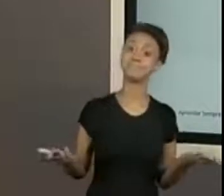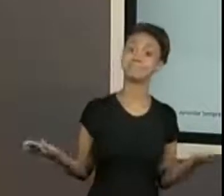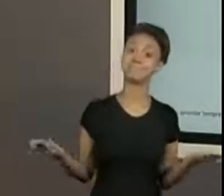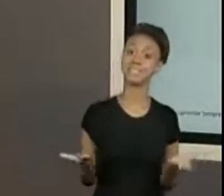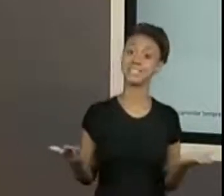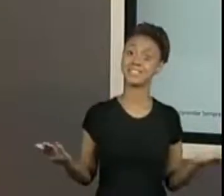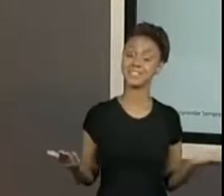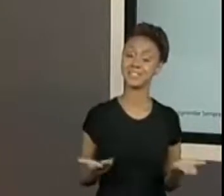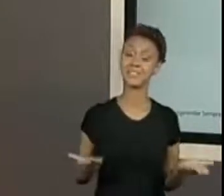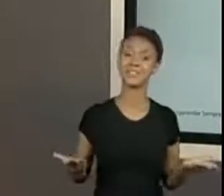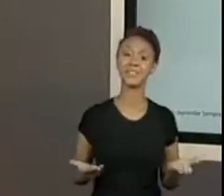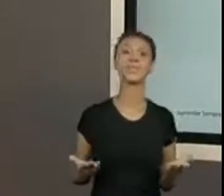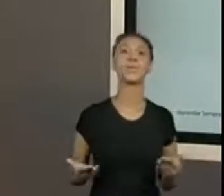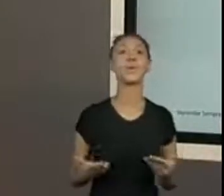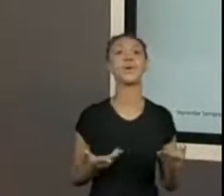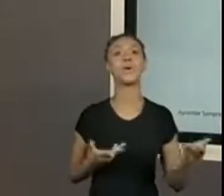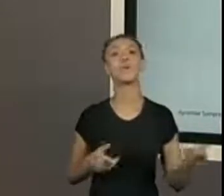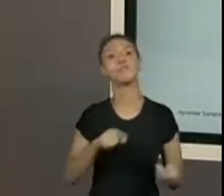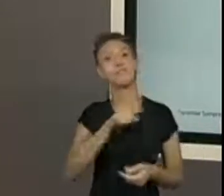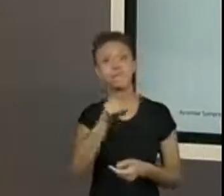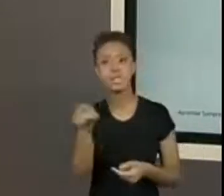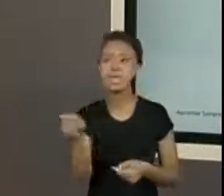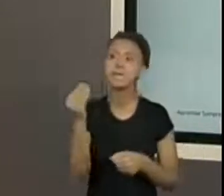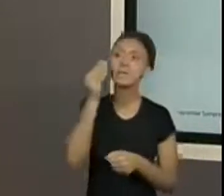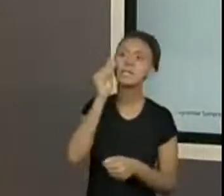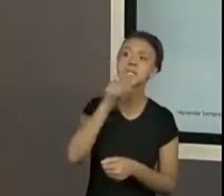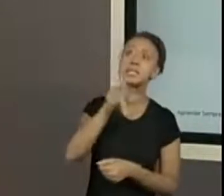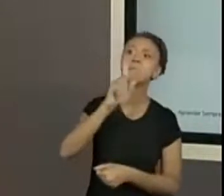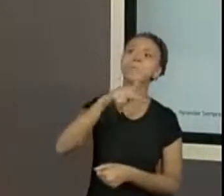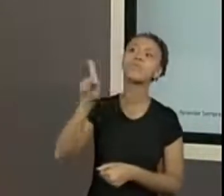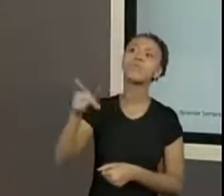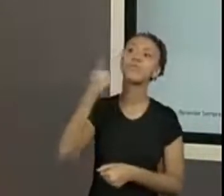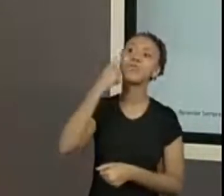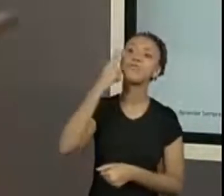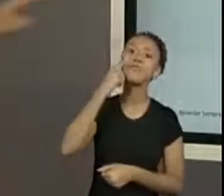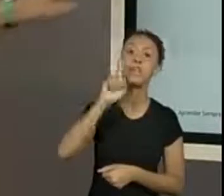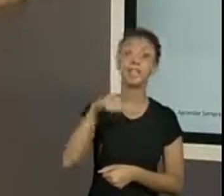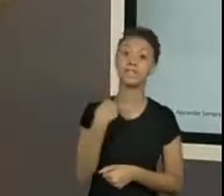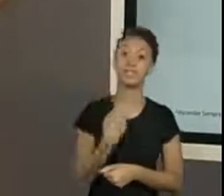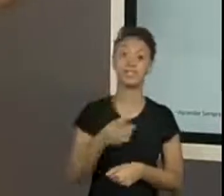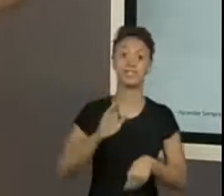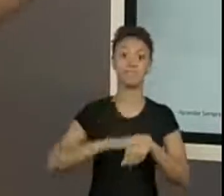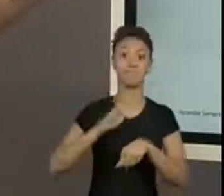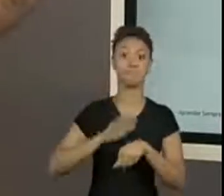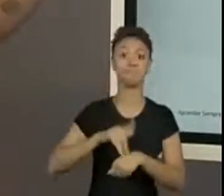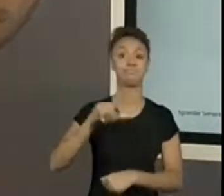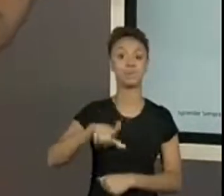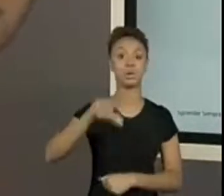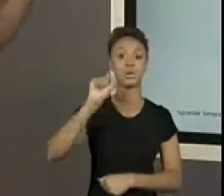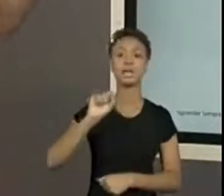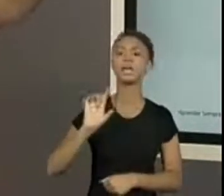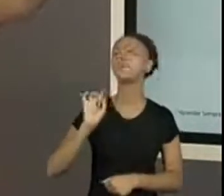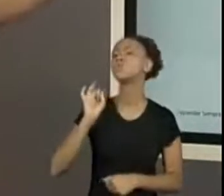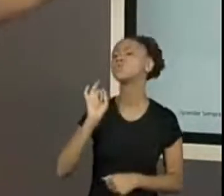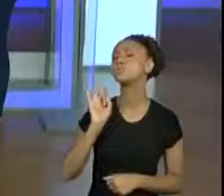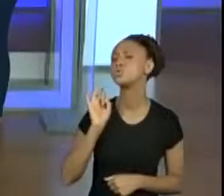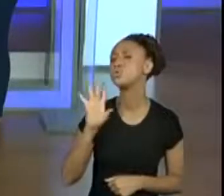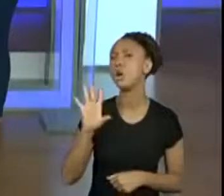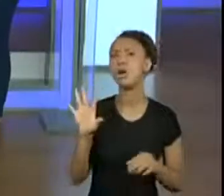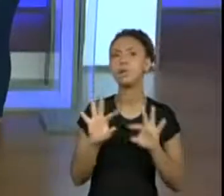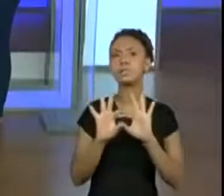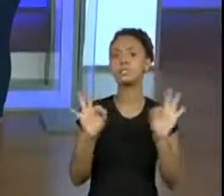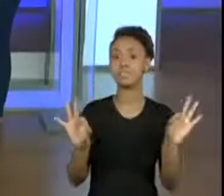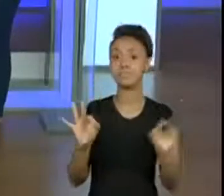momento, tentem falar com, interagir com seus professores, crianças e trazer, porque a gente vai fazer uma escolha. Esse mural foi só um começo, por quê?